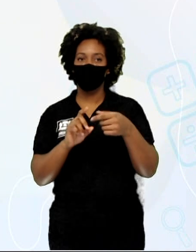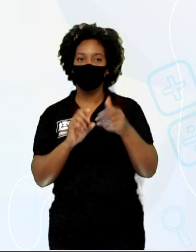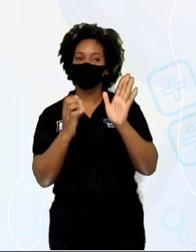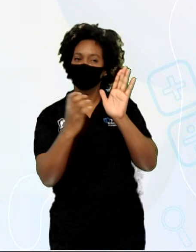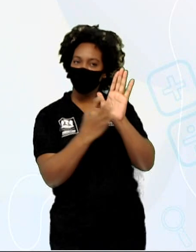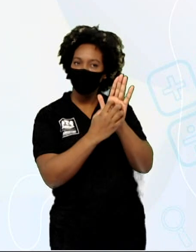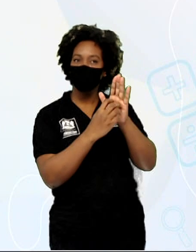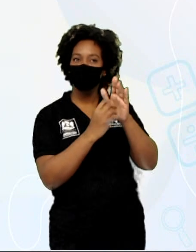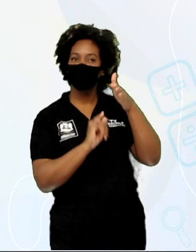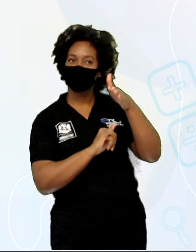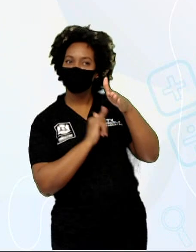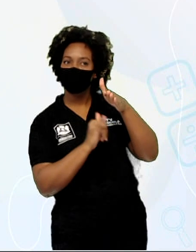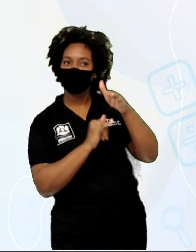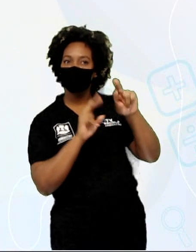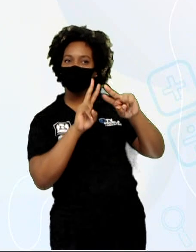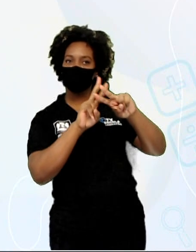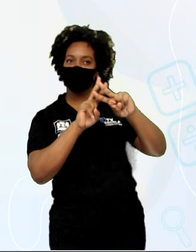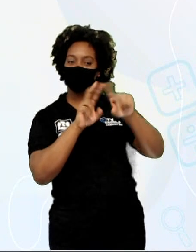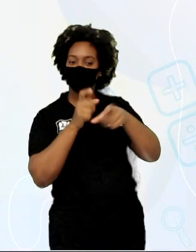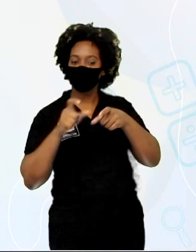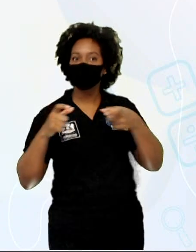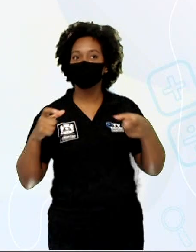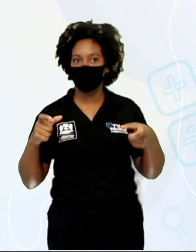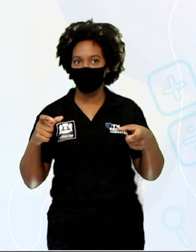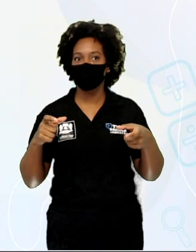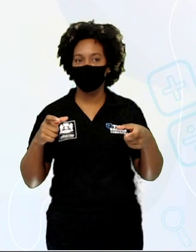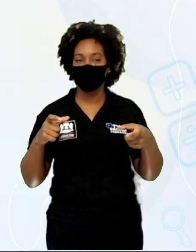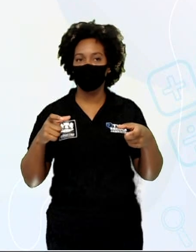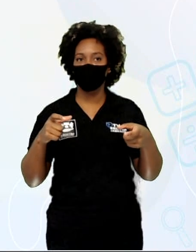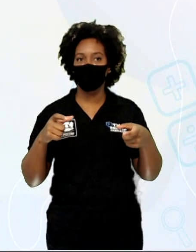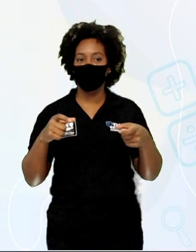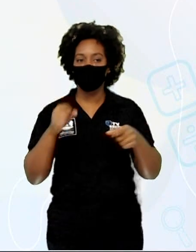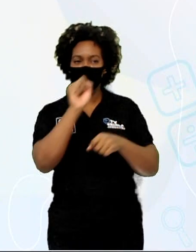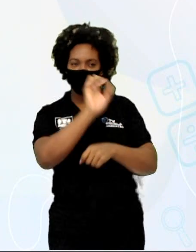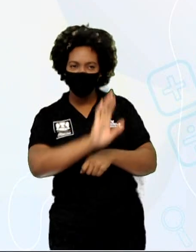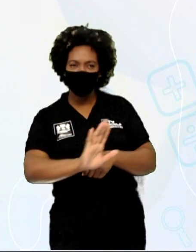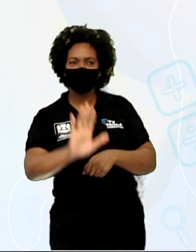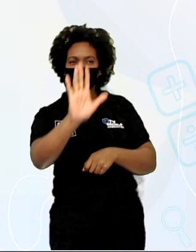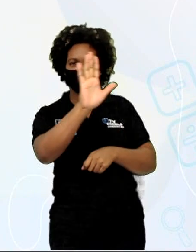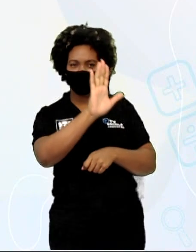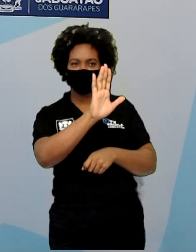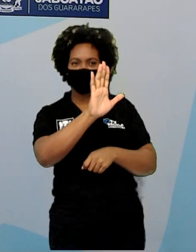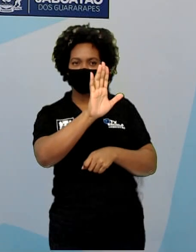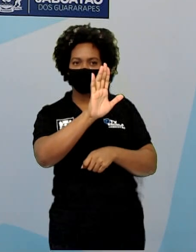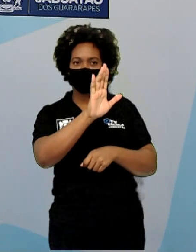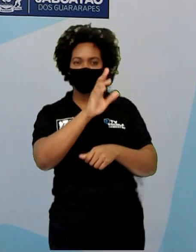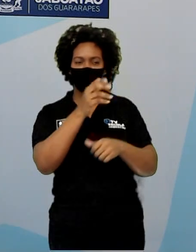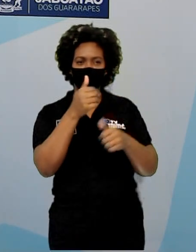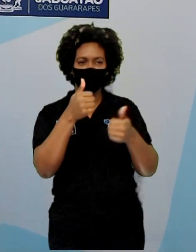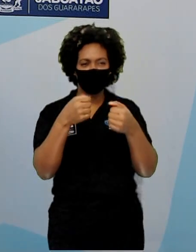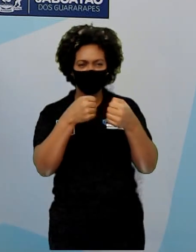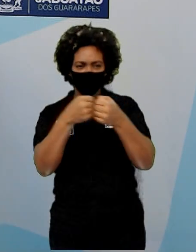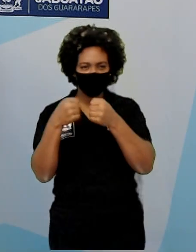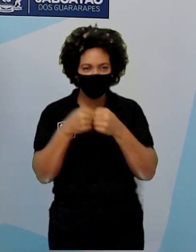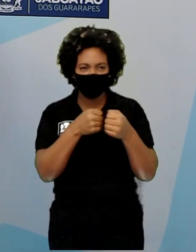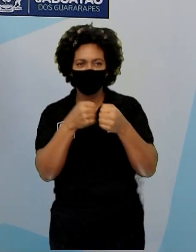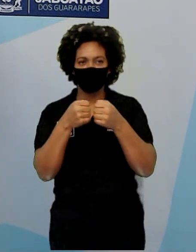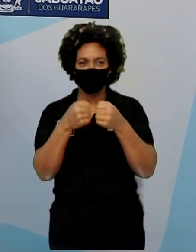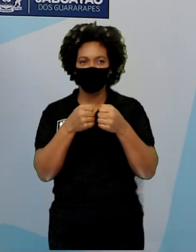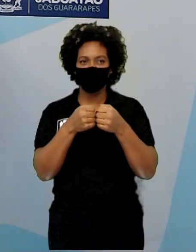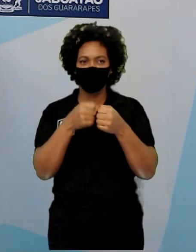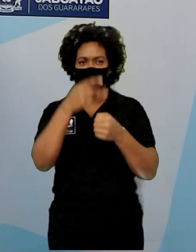e a hashtag grandeza. E aqui a gente tem uma foto, se eu não me engano, de Anderson Silva, um lutador bem